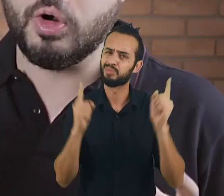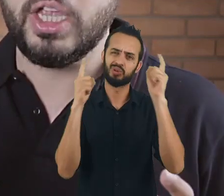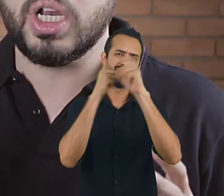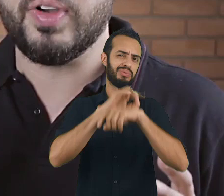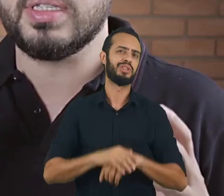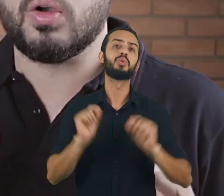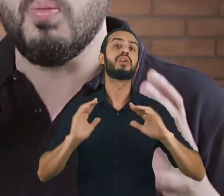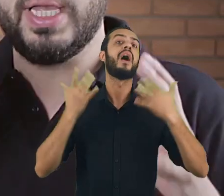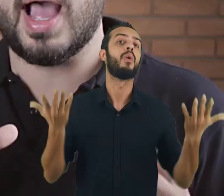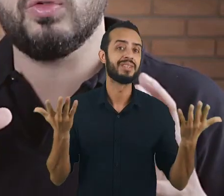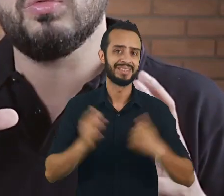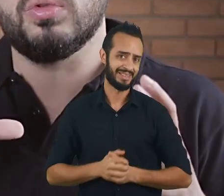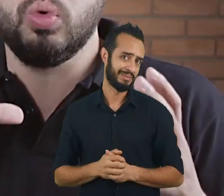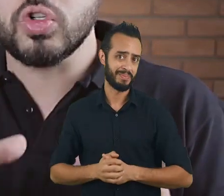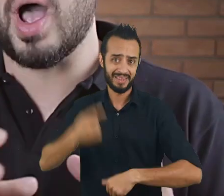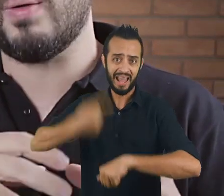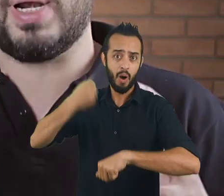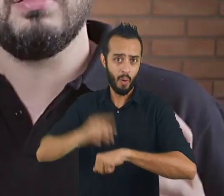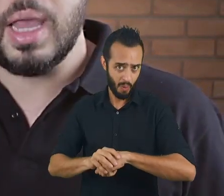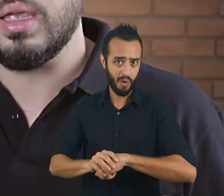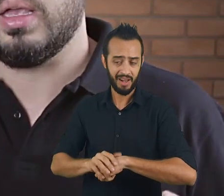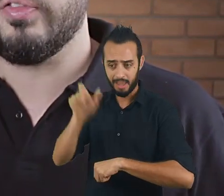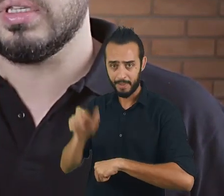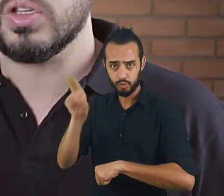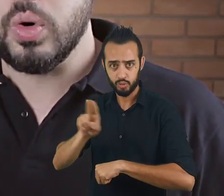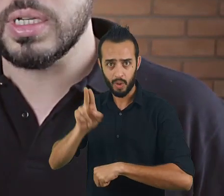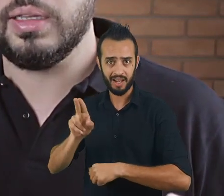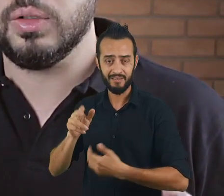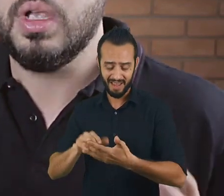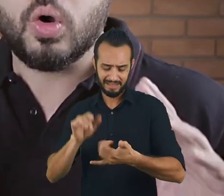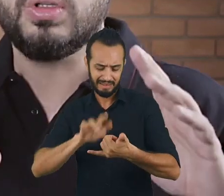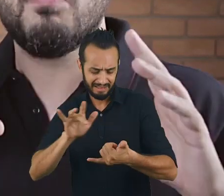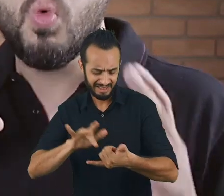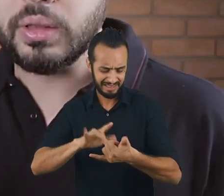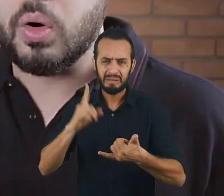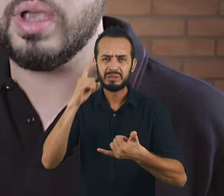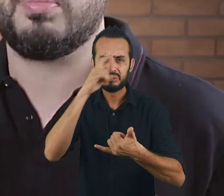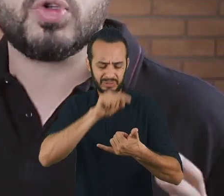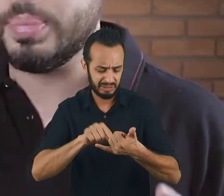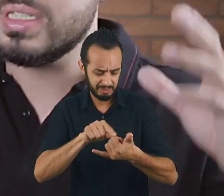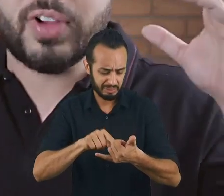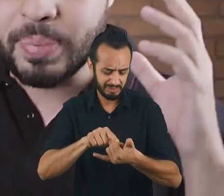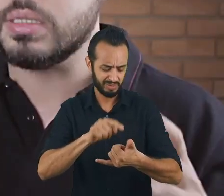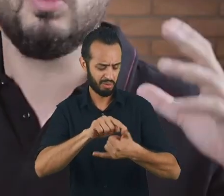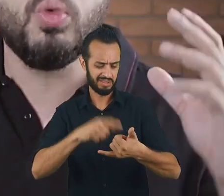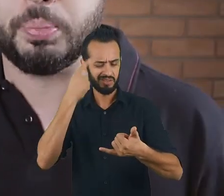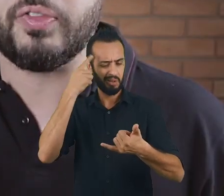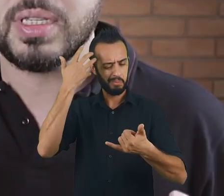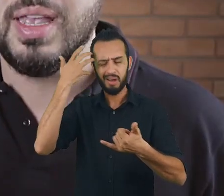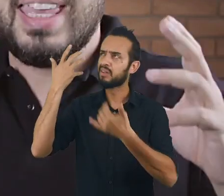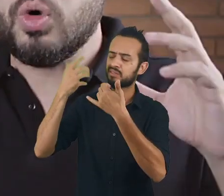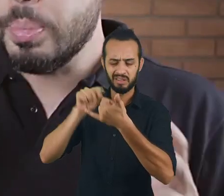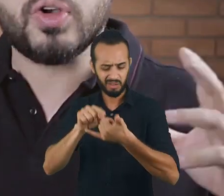provavelmente ele vai ser complicado do usuário aprender a fazer as coisas ali dentro. Quando tem muita coisa, a pessoa precisa ficar pensando